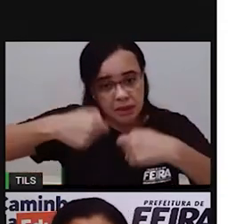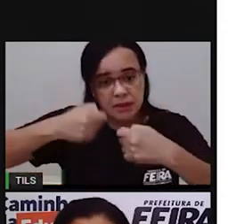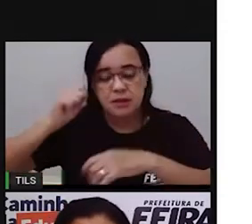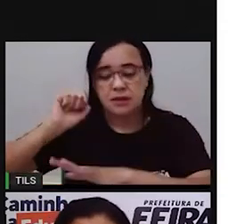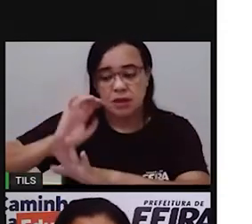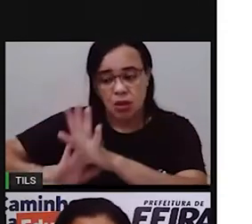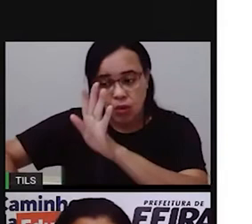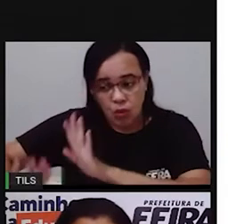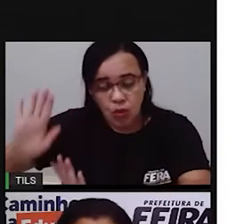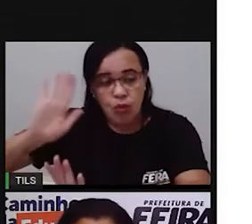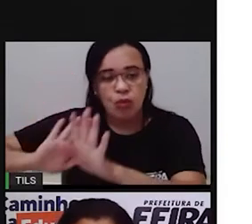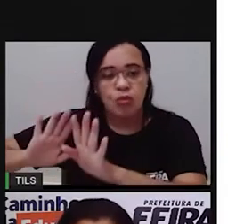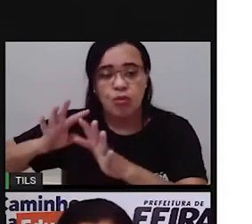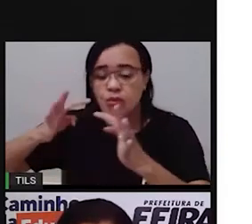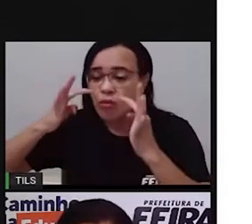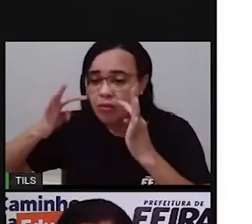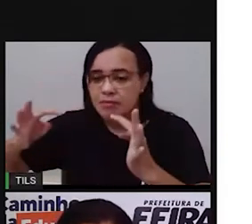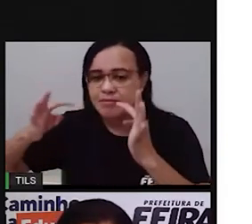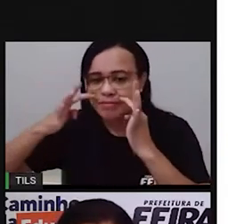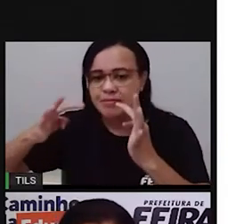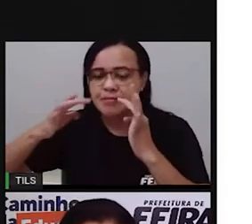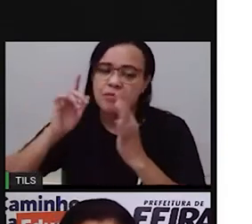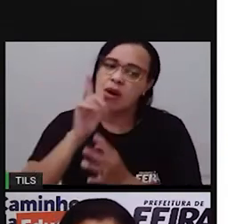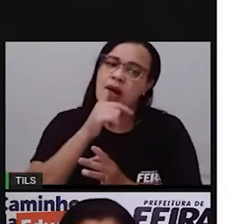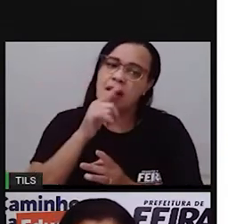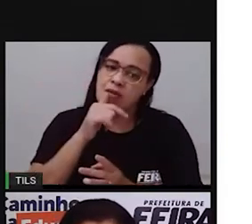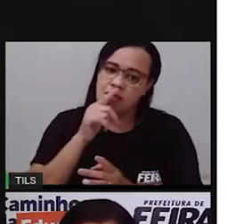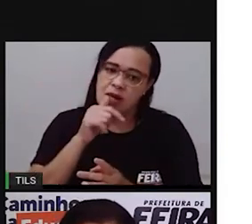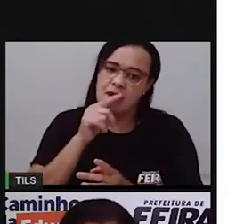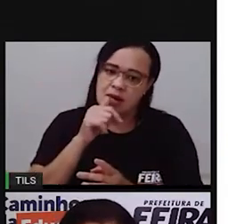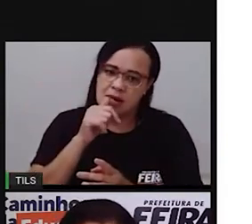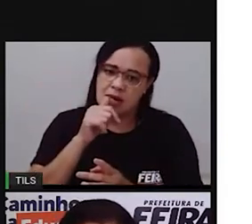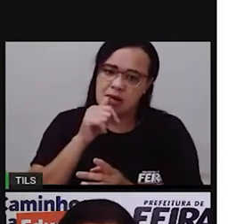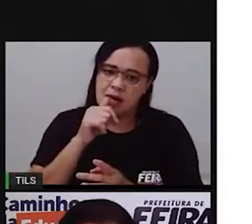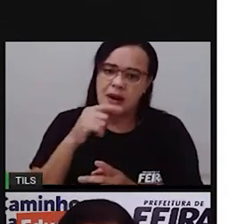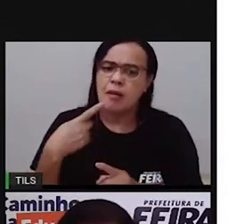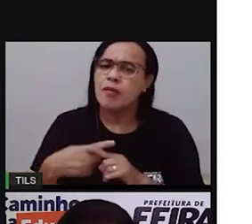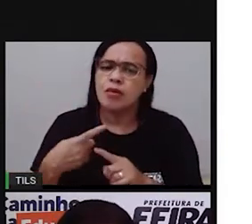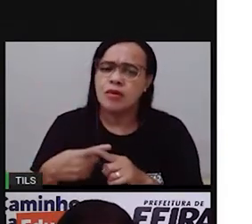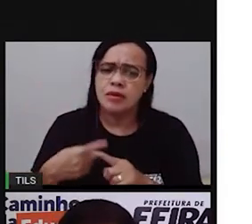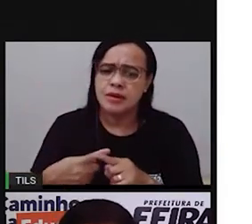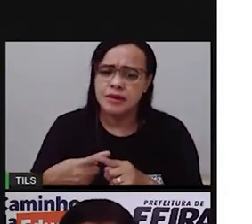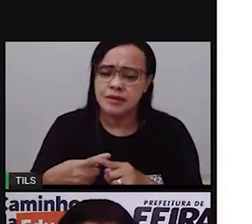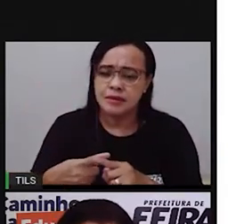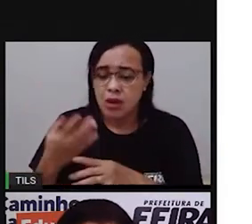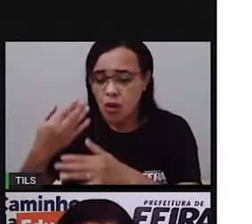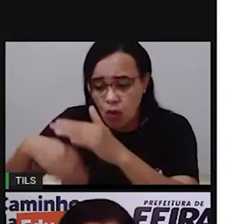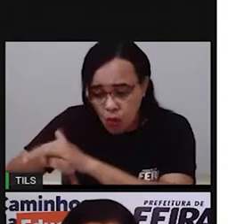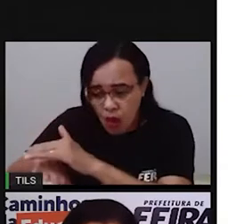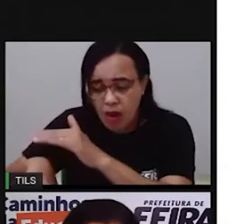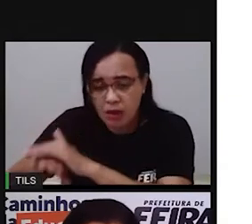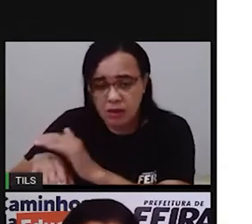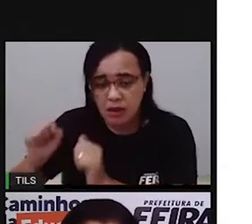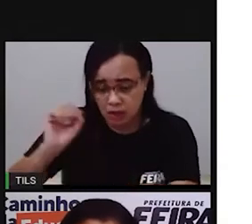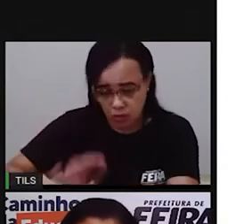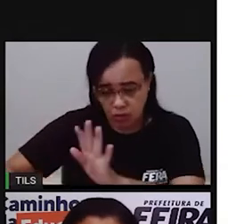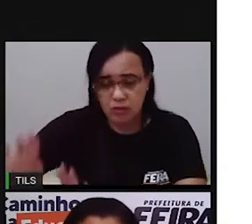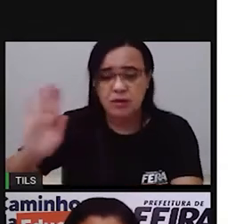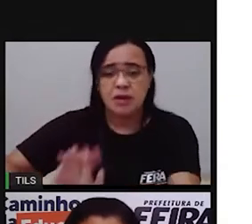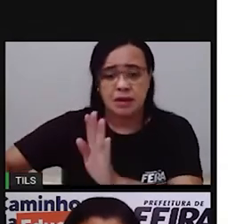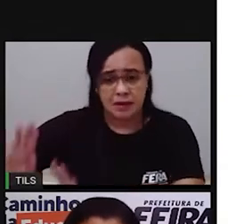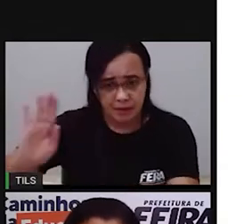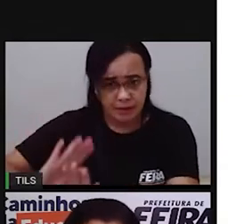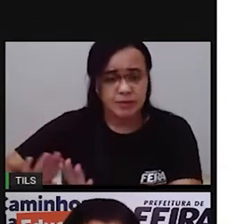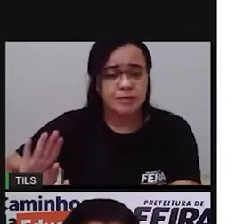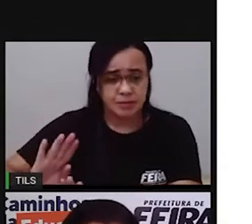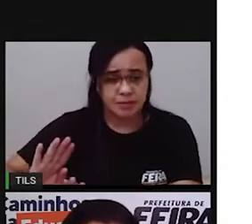Então precisamos cuidar tá? Economizar a água E a gente pode economizar a